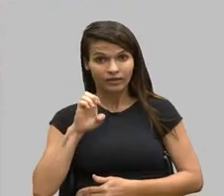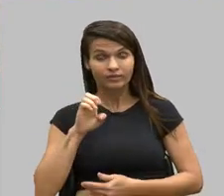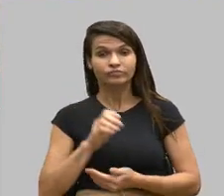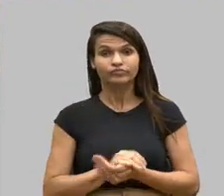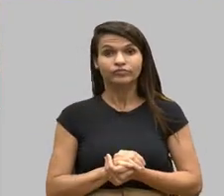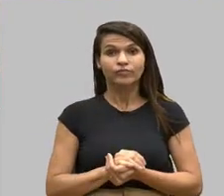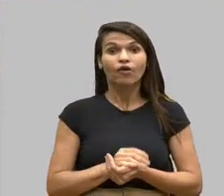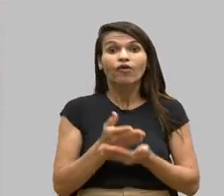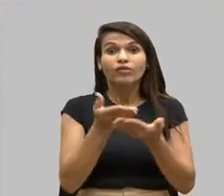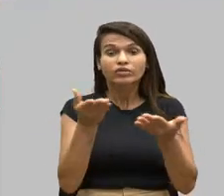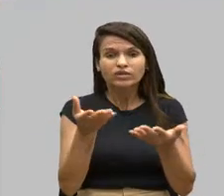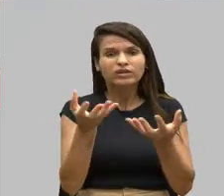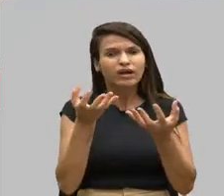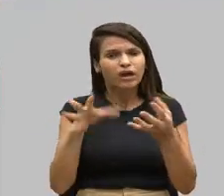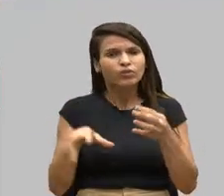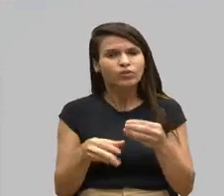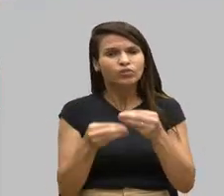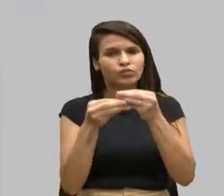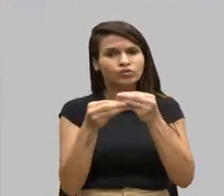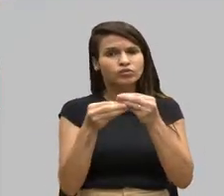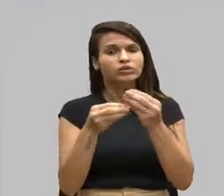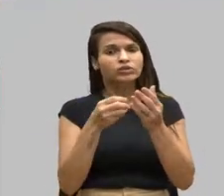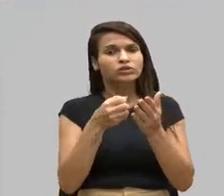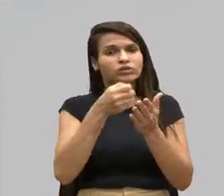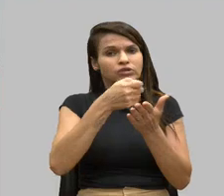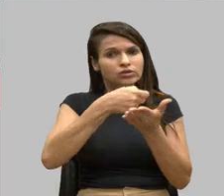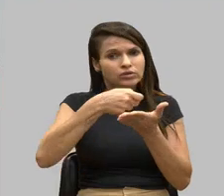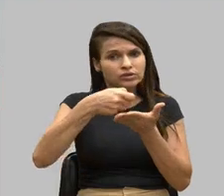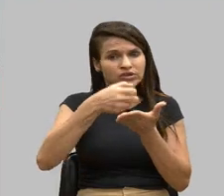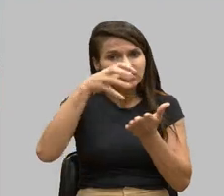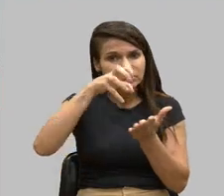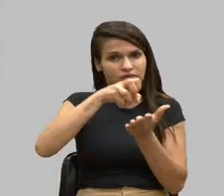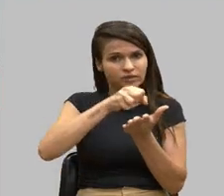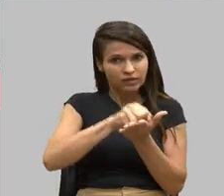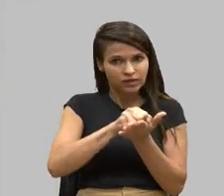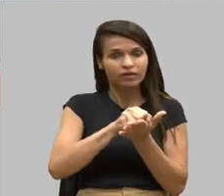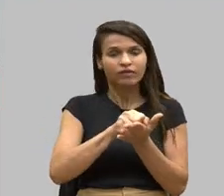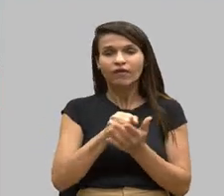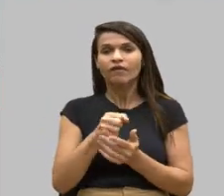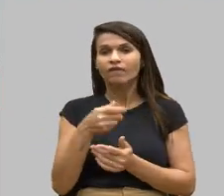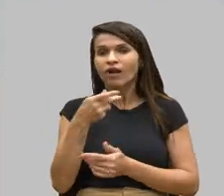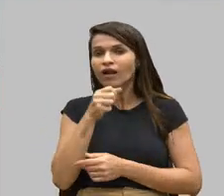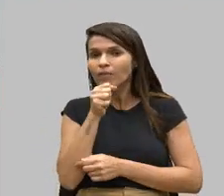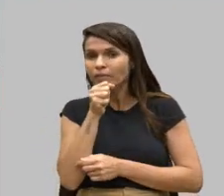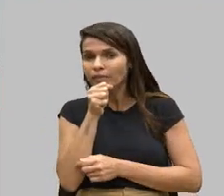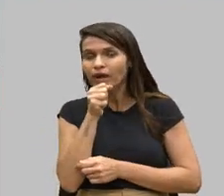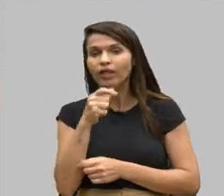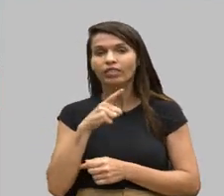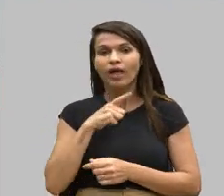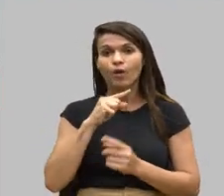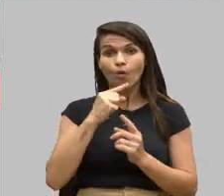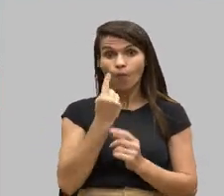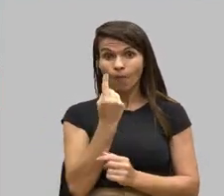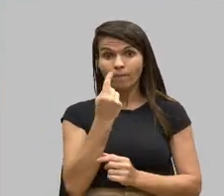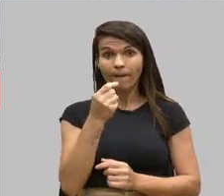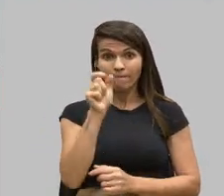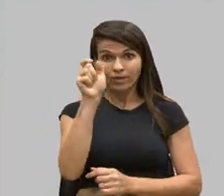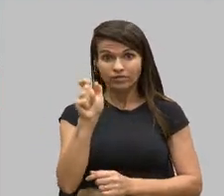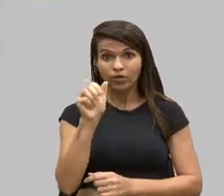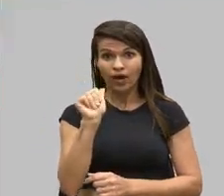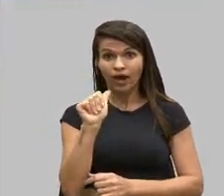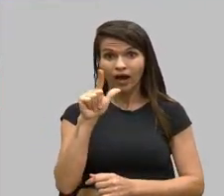fazer o uso da palavra, que se inscreva e fale ao microfone. Já temos uma pessoa aqui, Aline Castro, professora